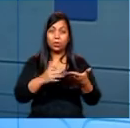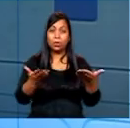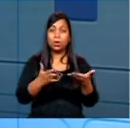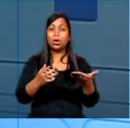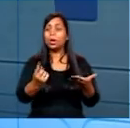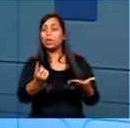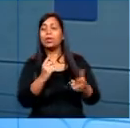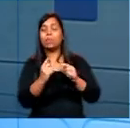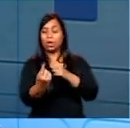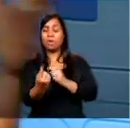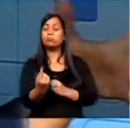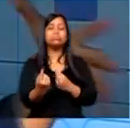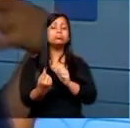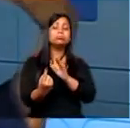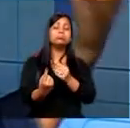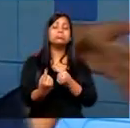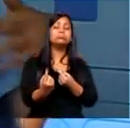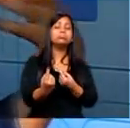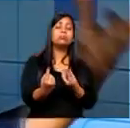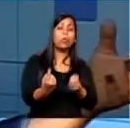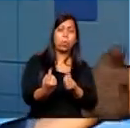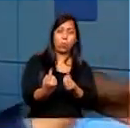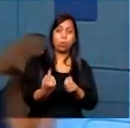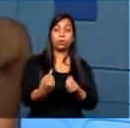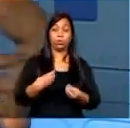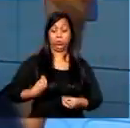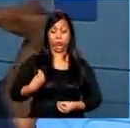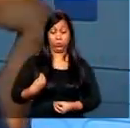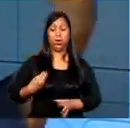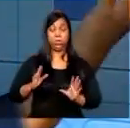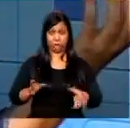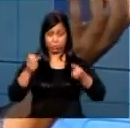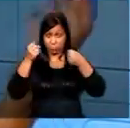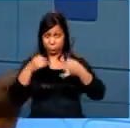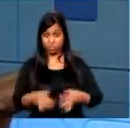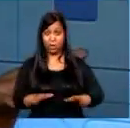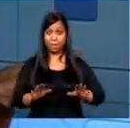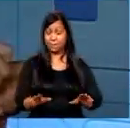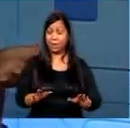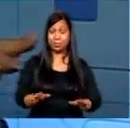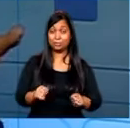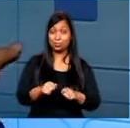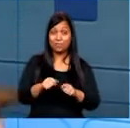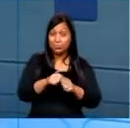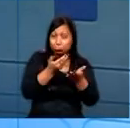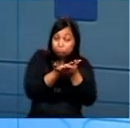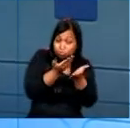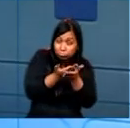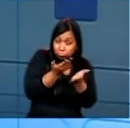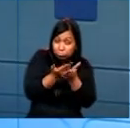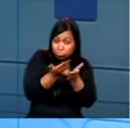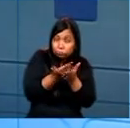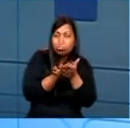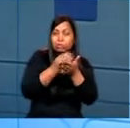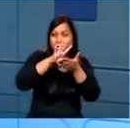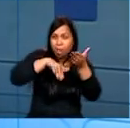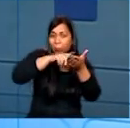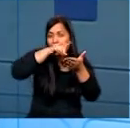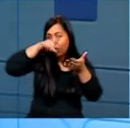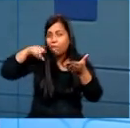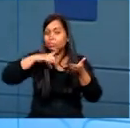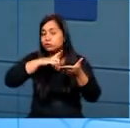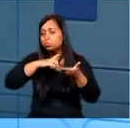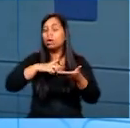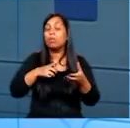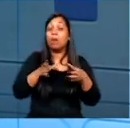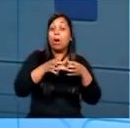de quem chegou no cursinho. A gente sabia, sim, como a gente está lá, a gente sabe dizer, mas a gente não tinha feito um estudo com gráficos. E